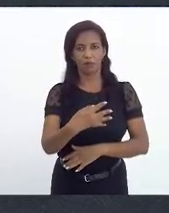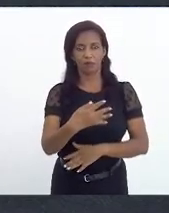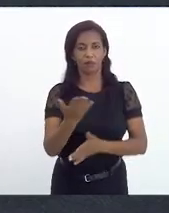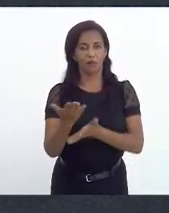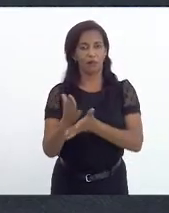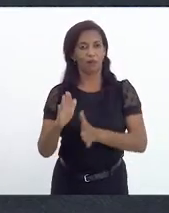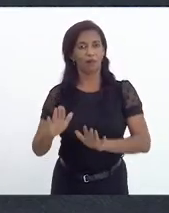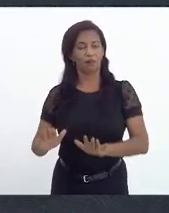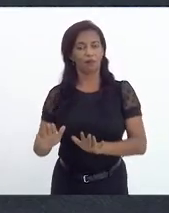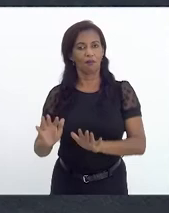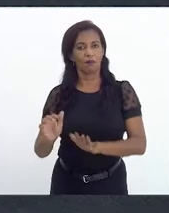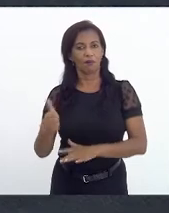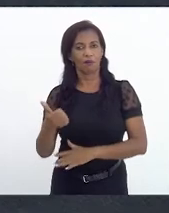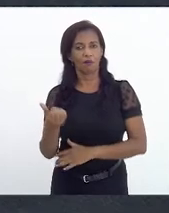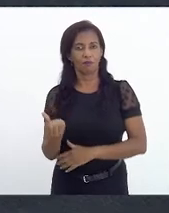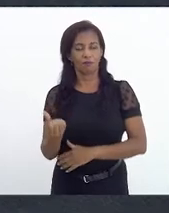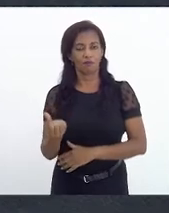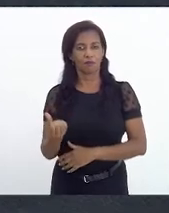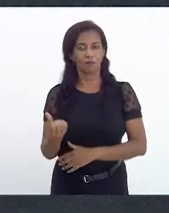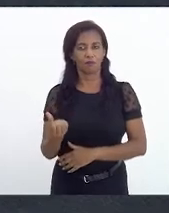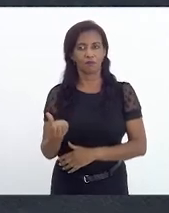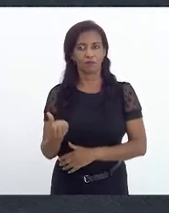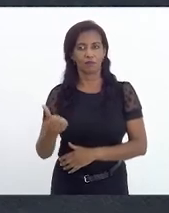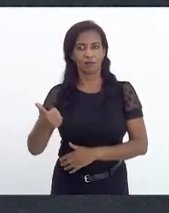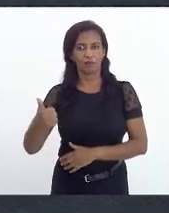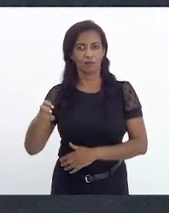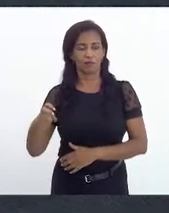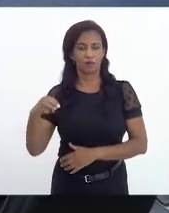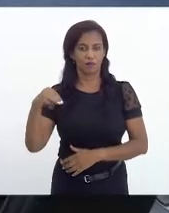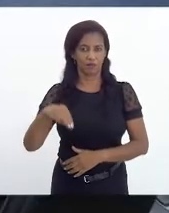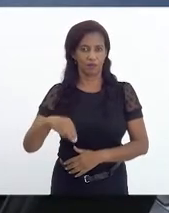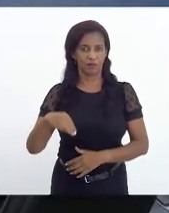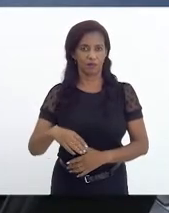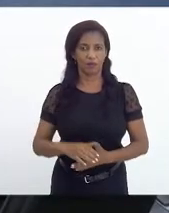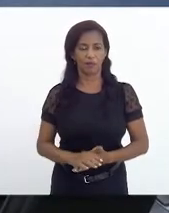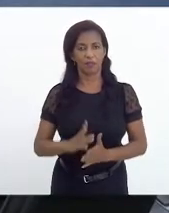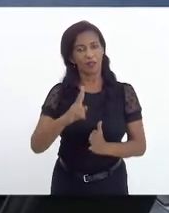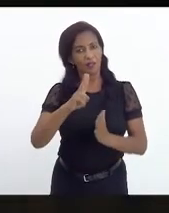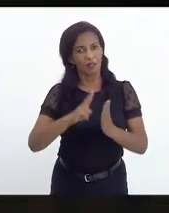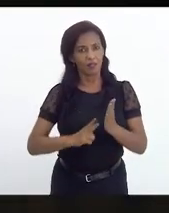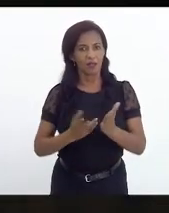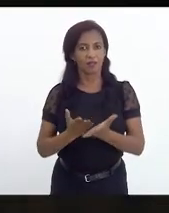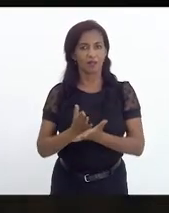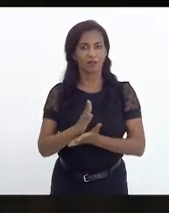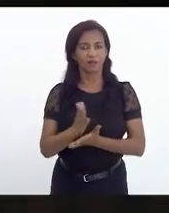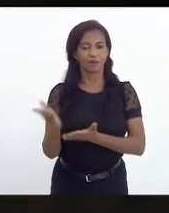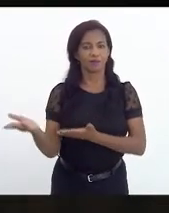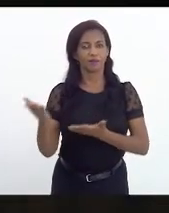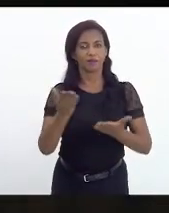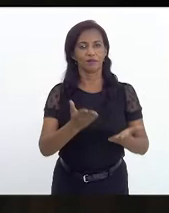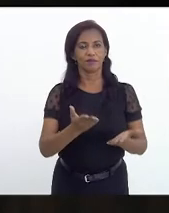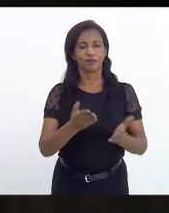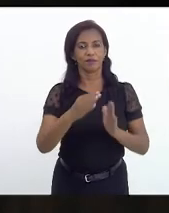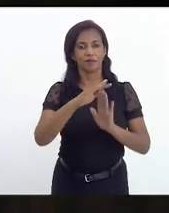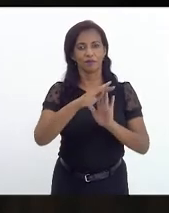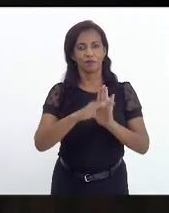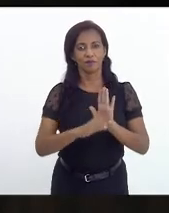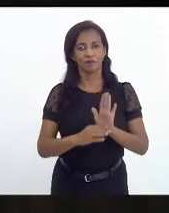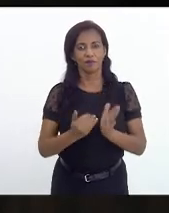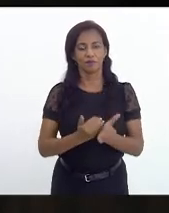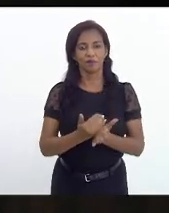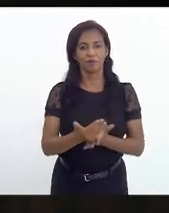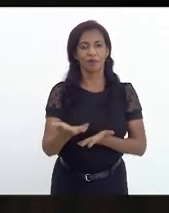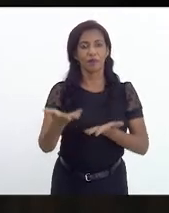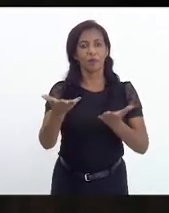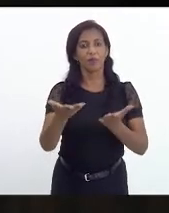encerrou-se às 16 horas e 15 minutos. Lida e aprovada a ata, passa-se ao expediente inicial.